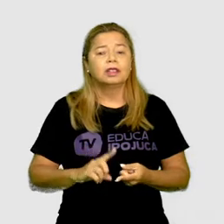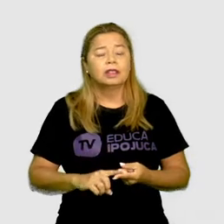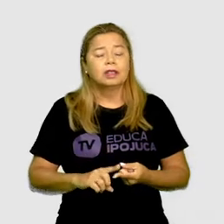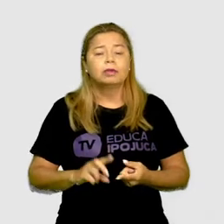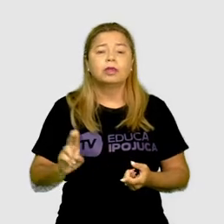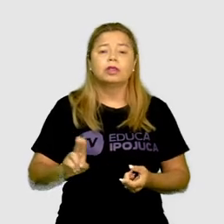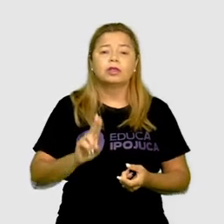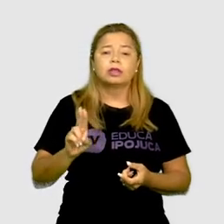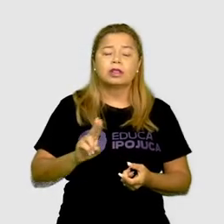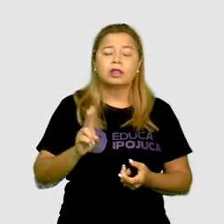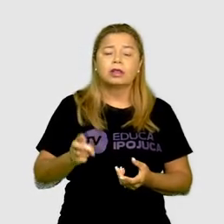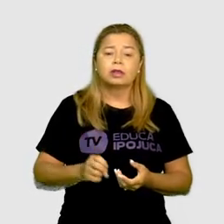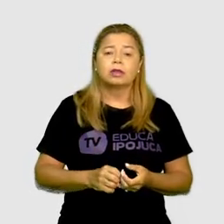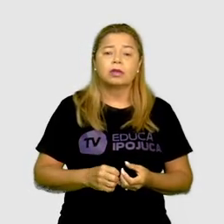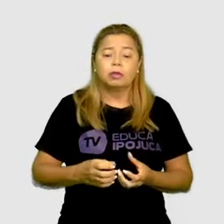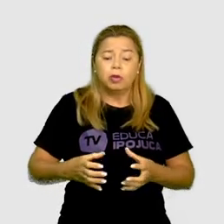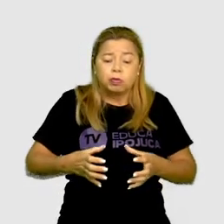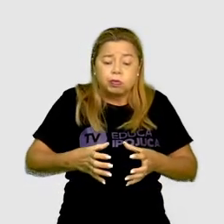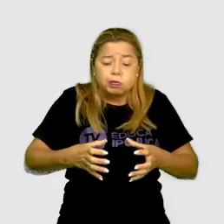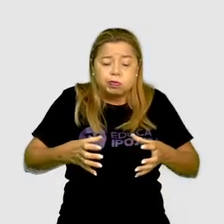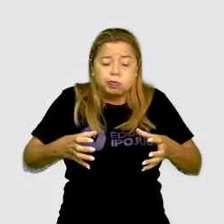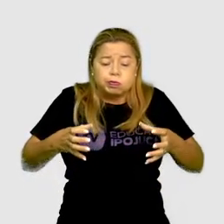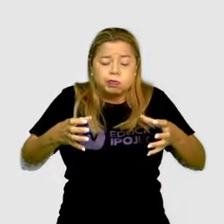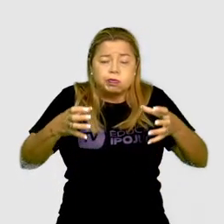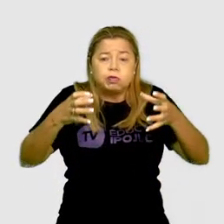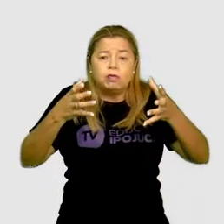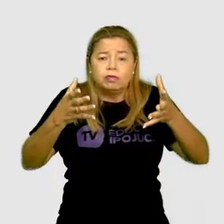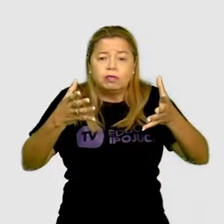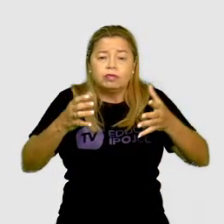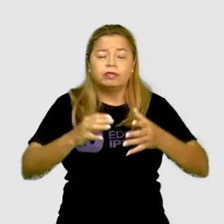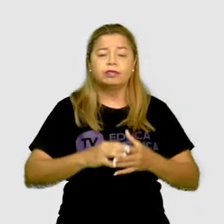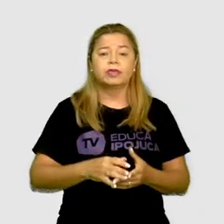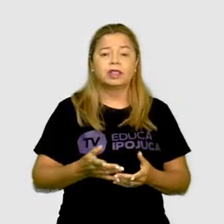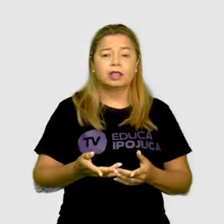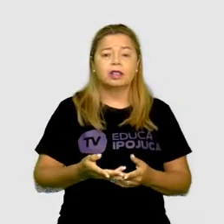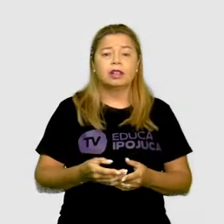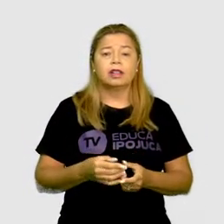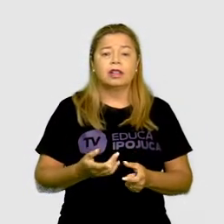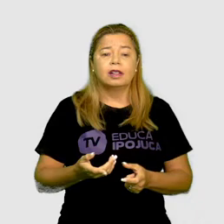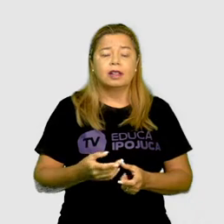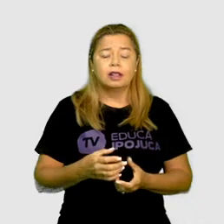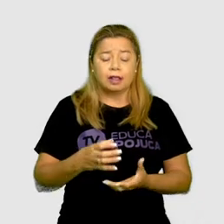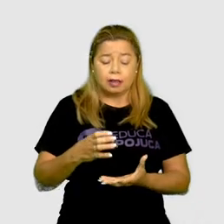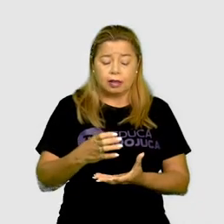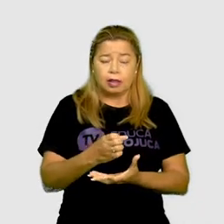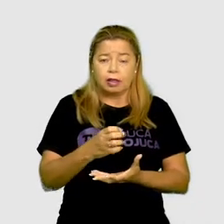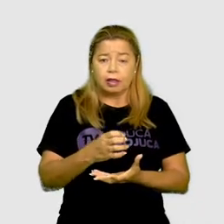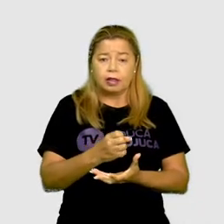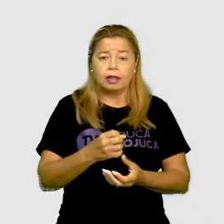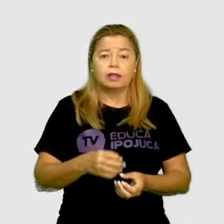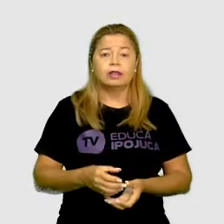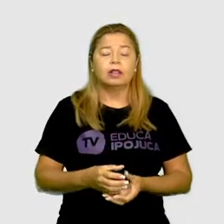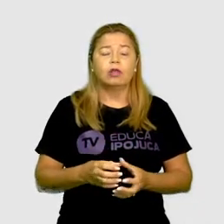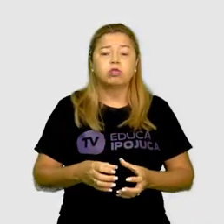volume. Mas não é o correto. O correto é dizer que é a unidade de capacidade.